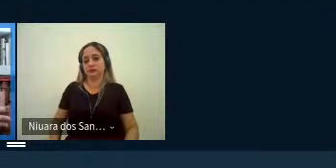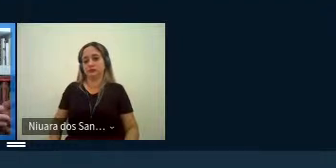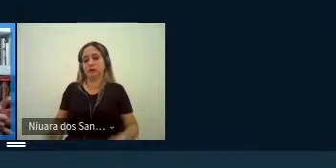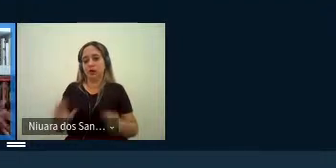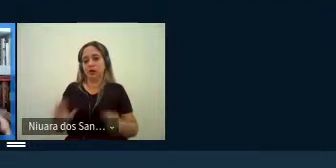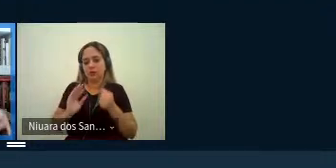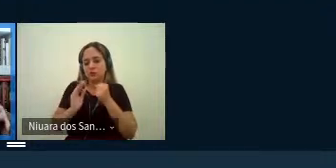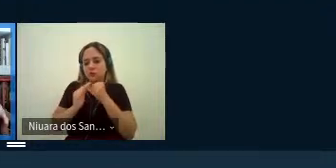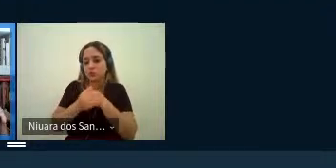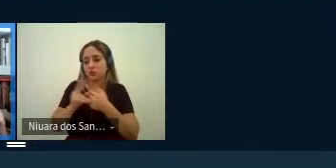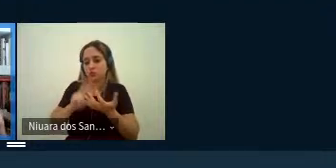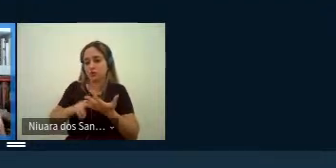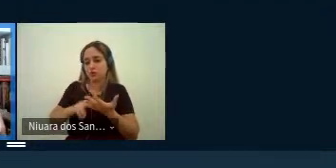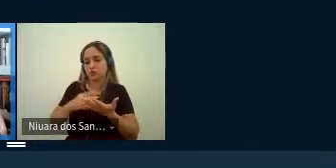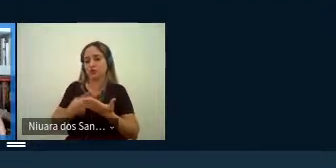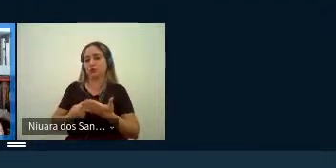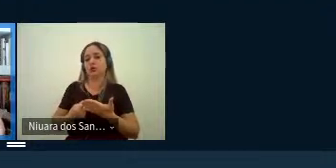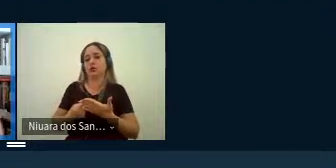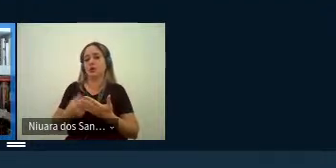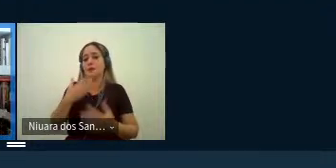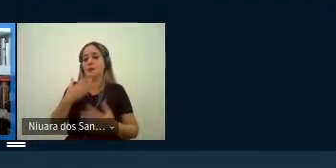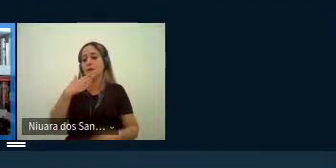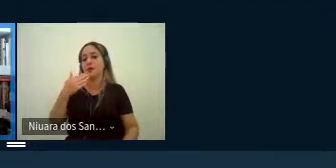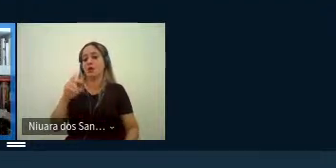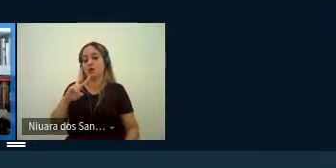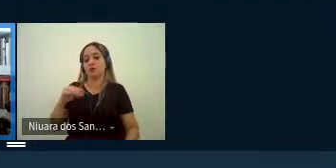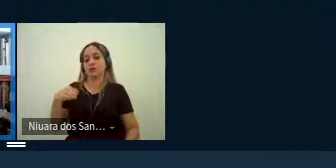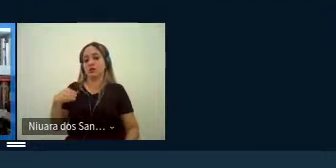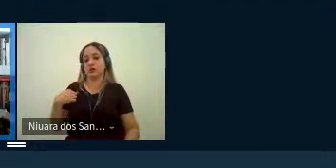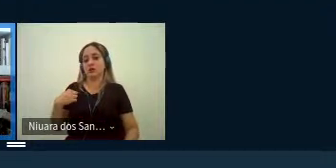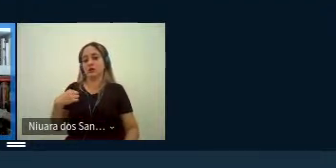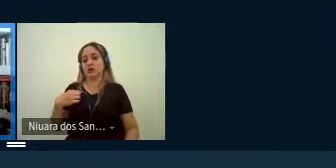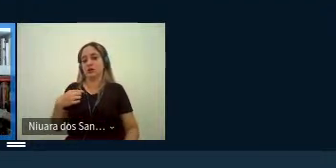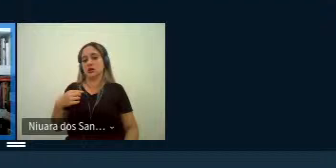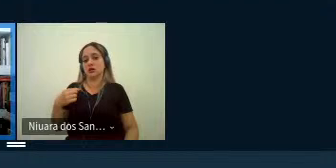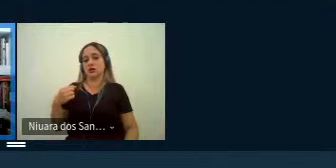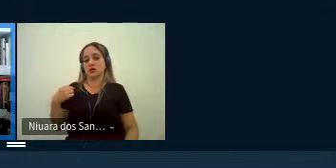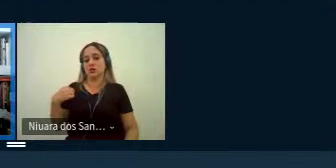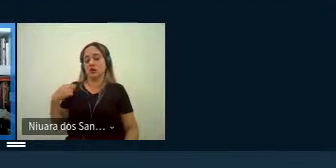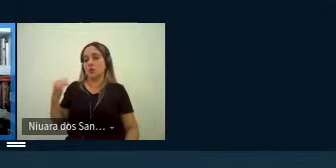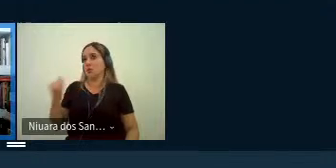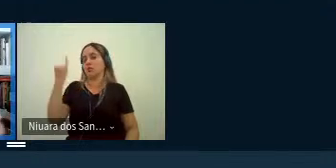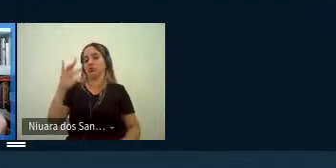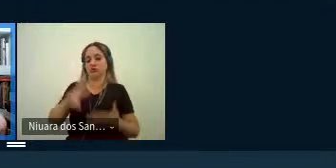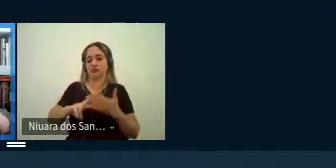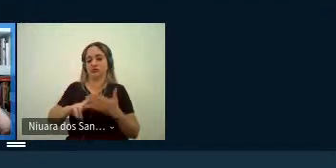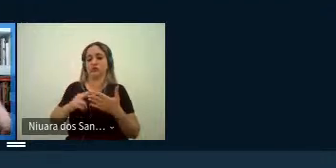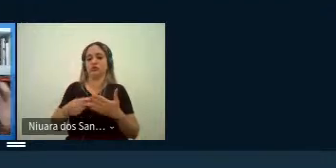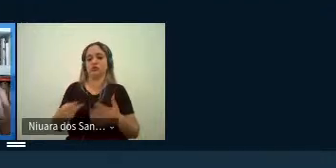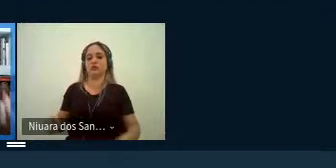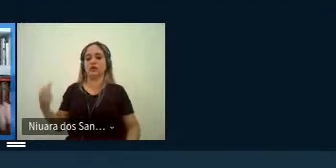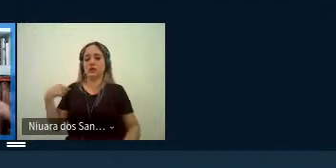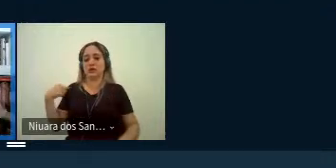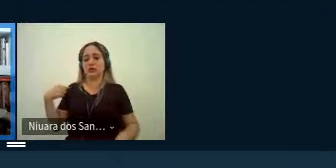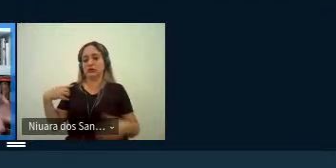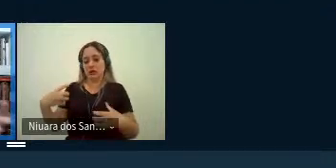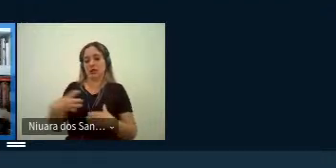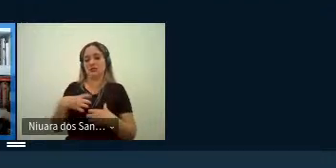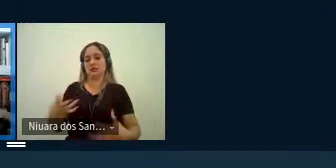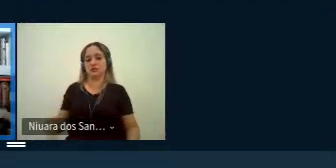apagado o tradutor melhor vai ser mais considerada mais relevante vai ser a sua tradução então tem esse choque né